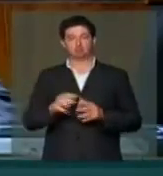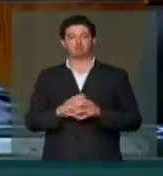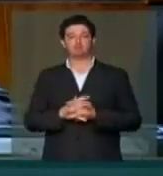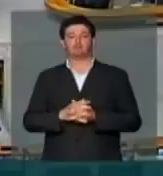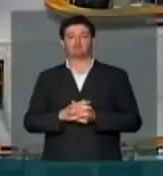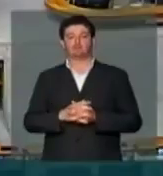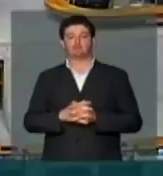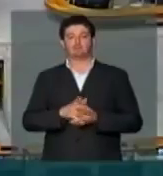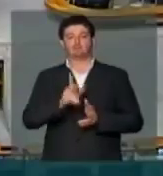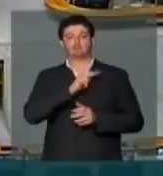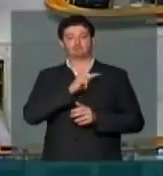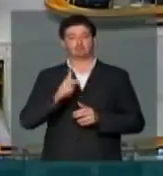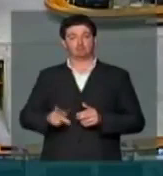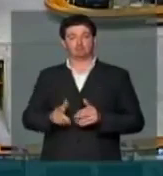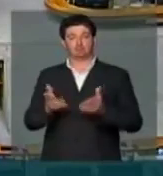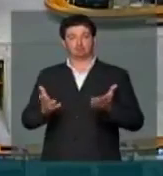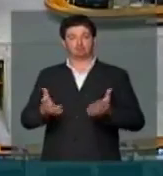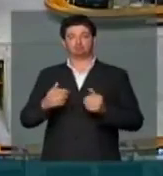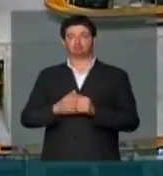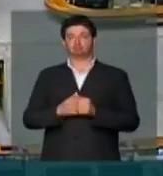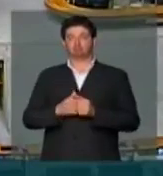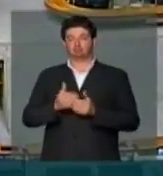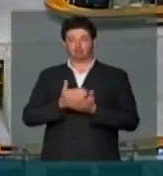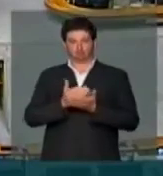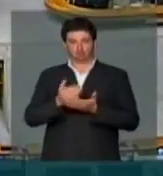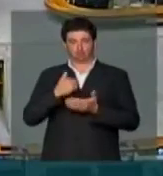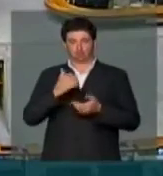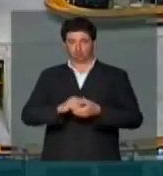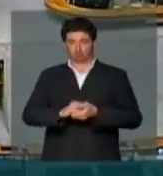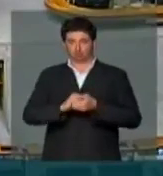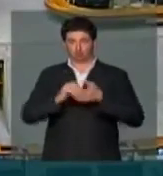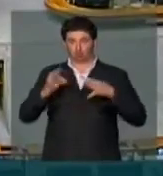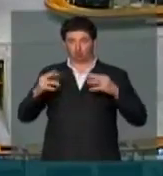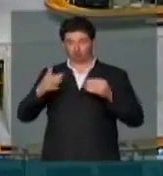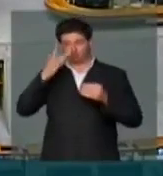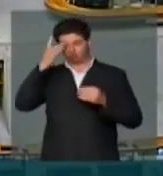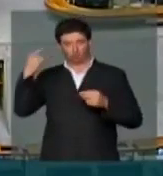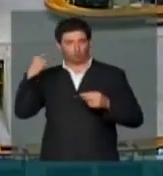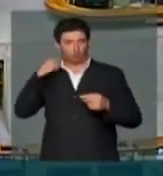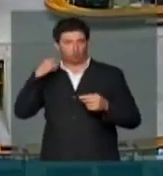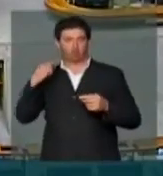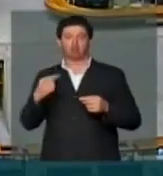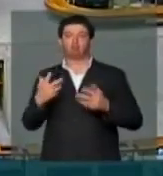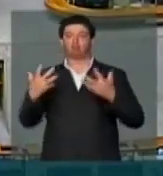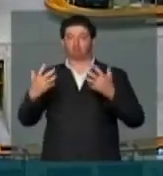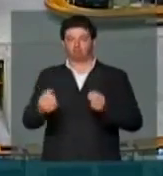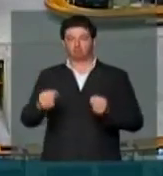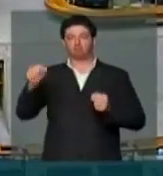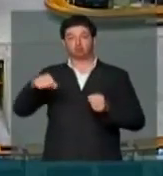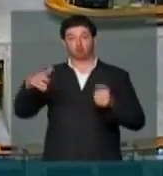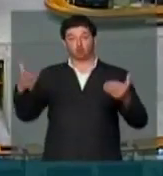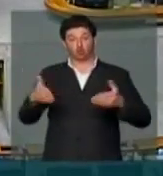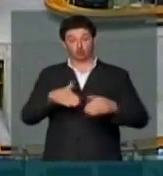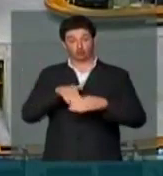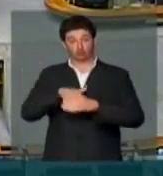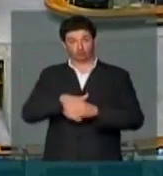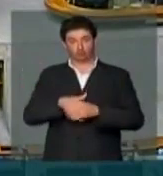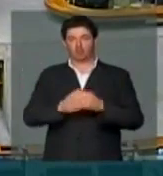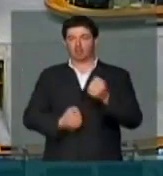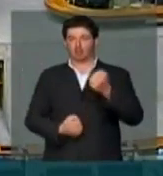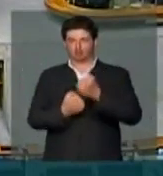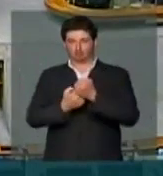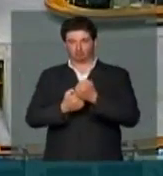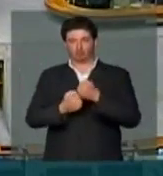Sr. Presidente, inicialmente eu gostaria de saudar todos os lotéricos e dizer que vamos, na votação de hoje, apoiar